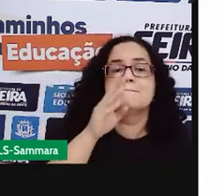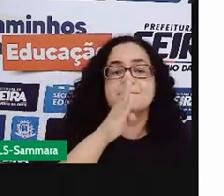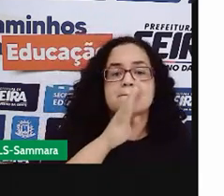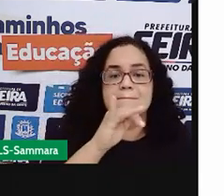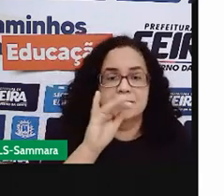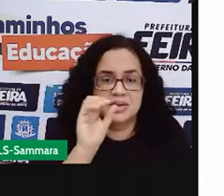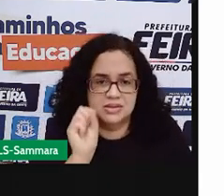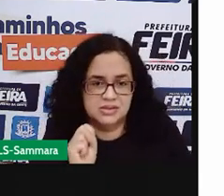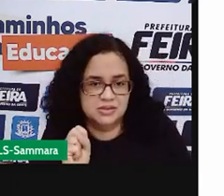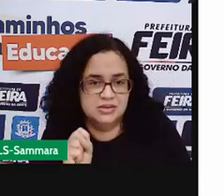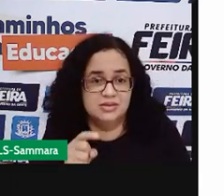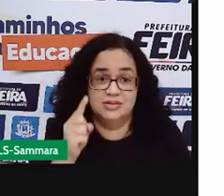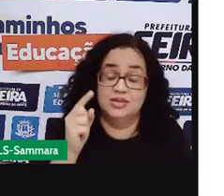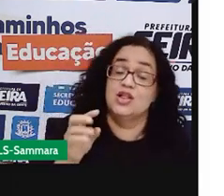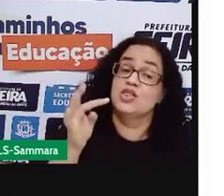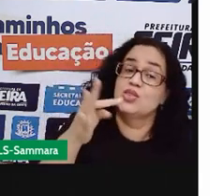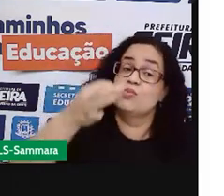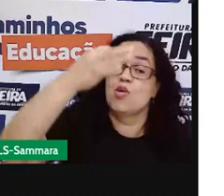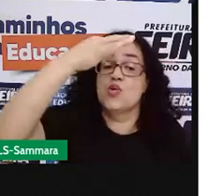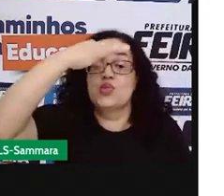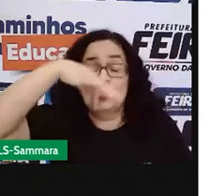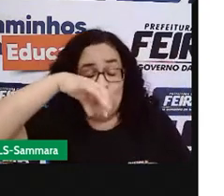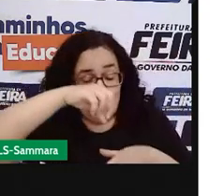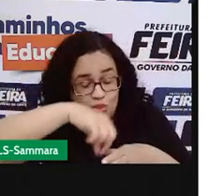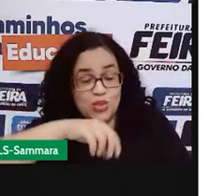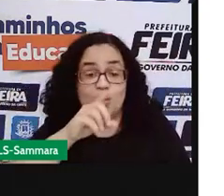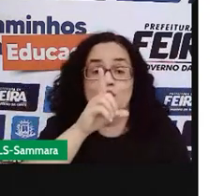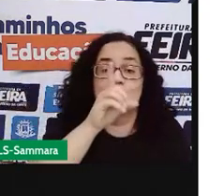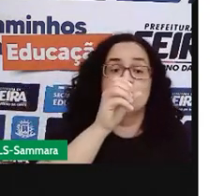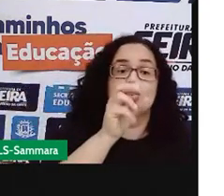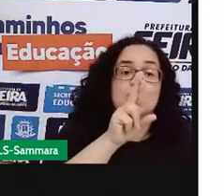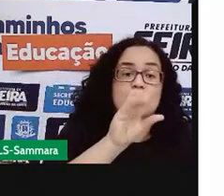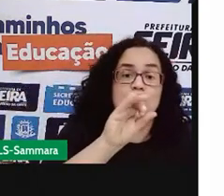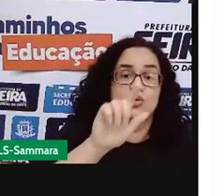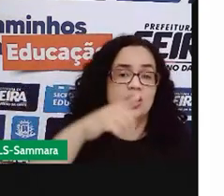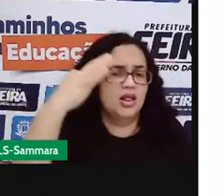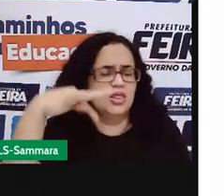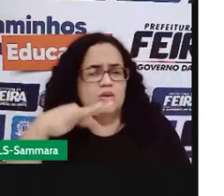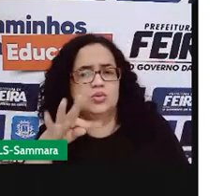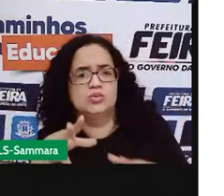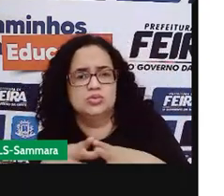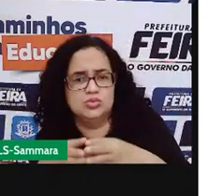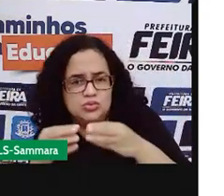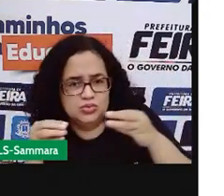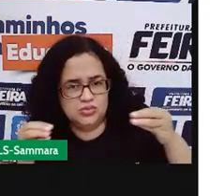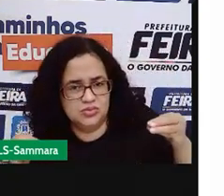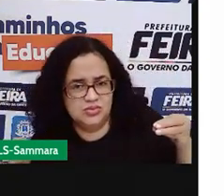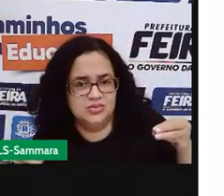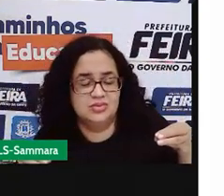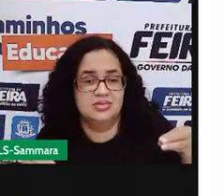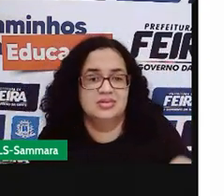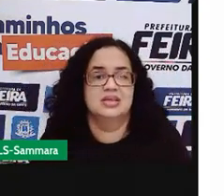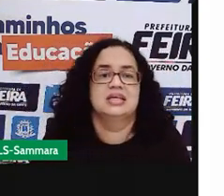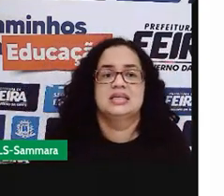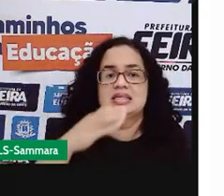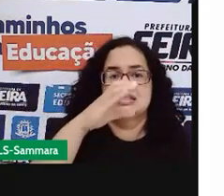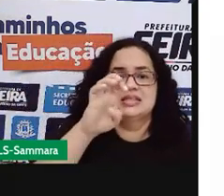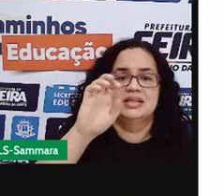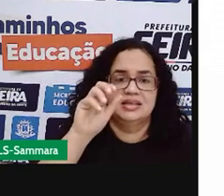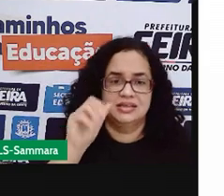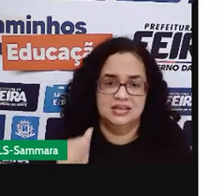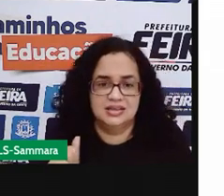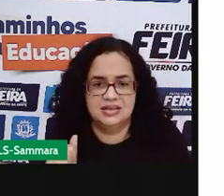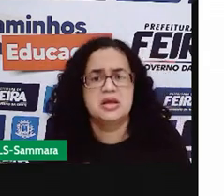bico. Ó, tomou Doril, a dor sumiu. Abuse e use, seiá.